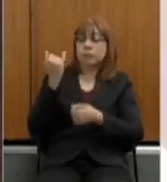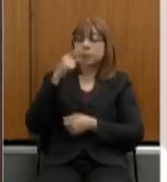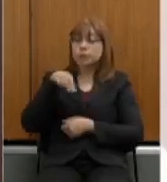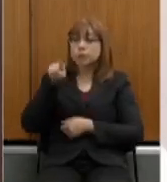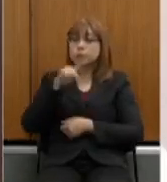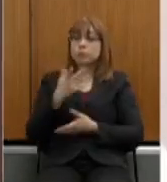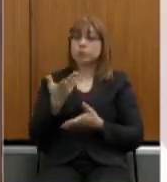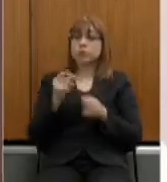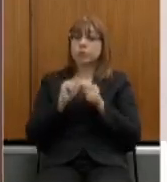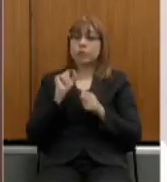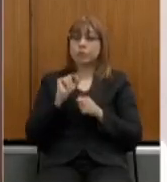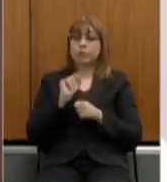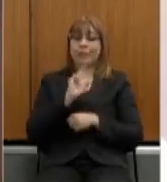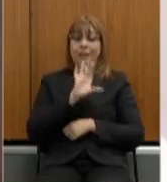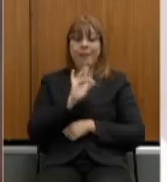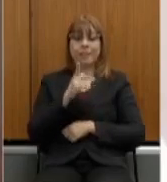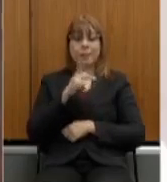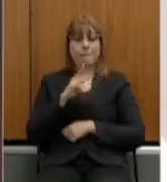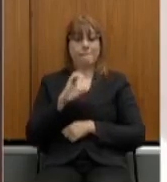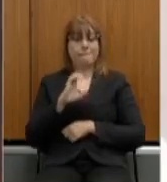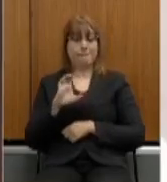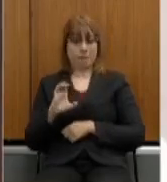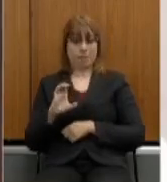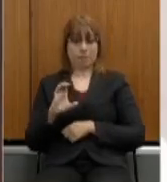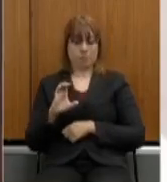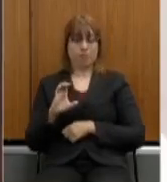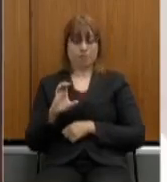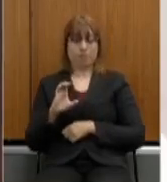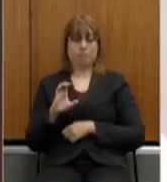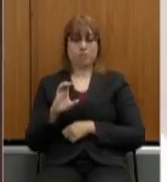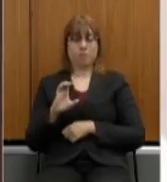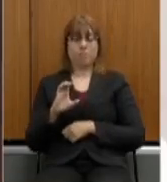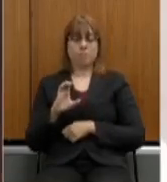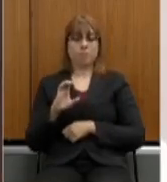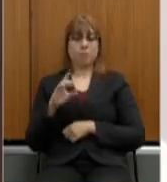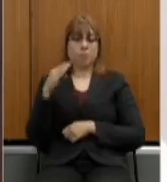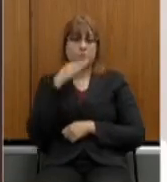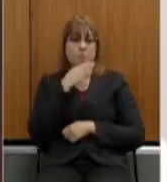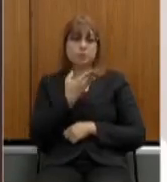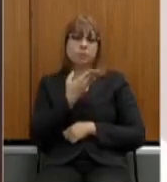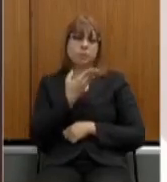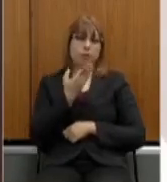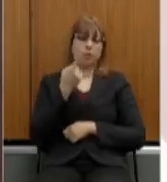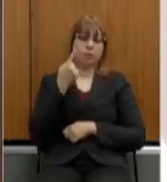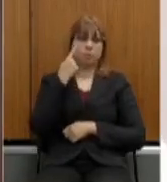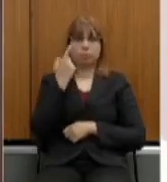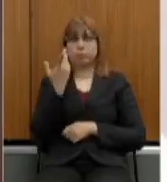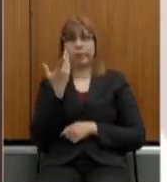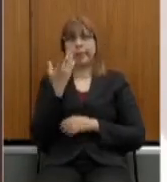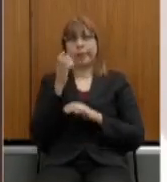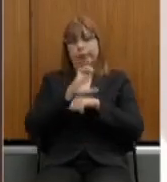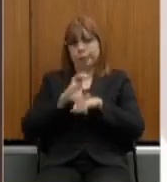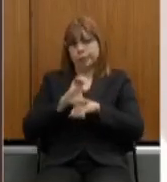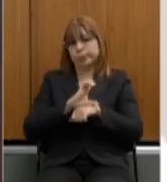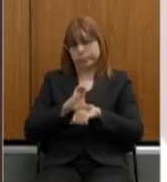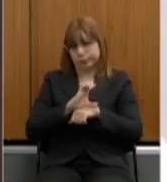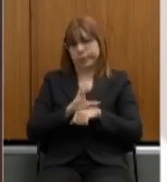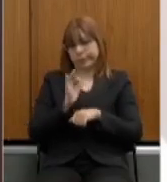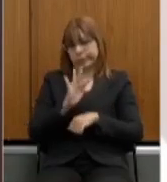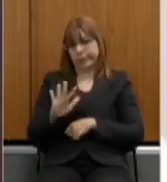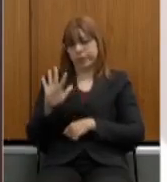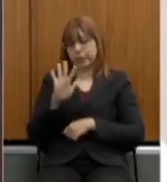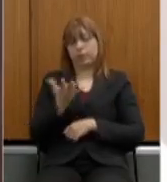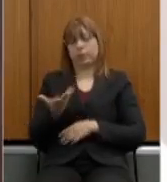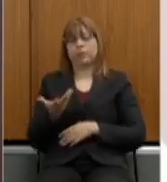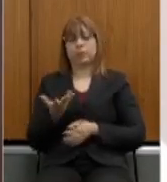por PEC especificamente, quando a gente olha aqui para a Constituição Federal, é a questão da alteração